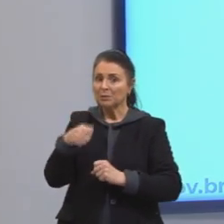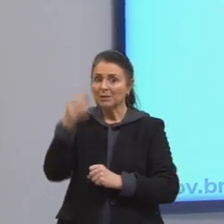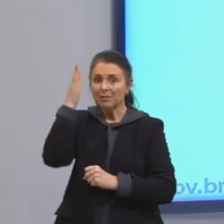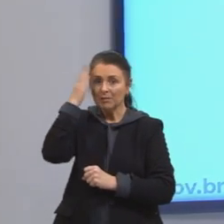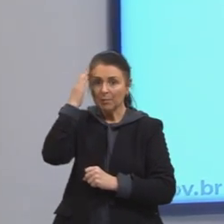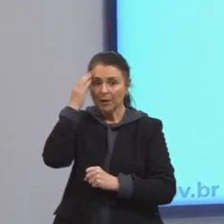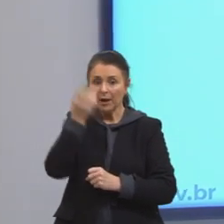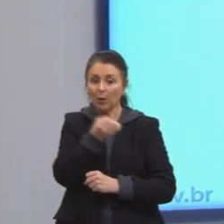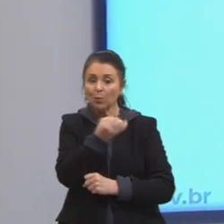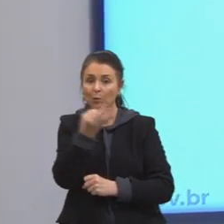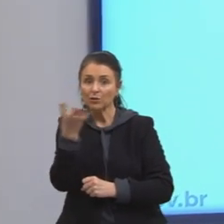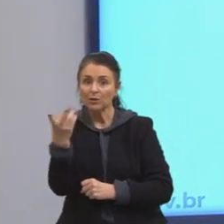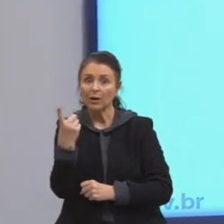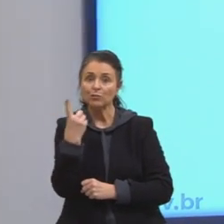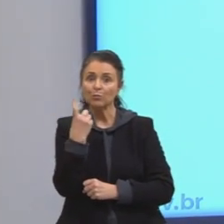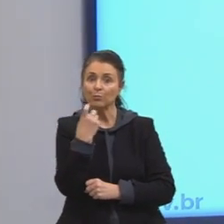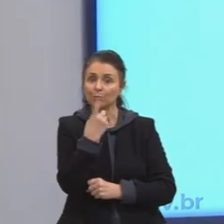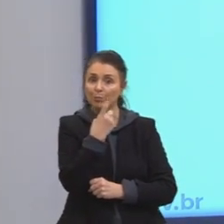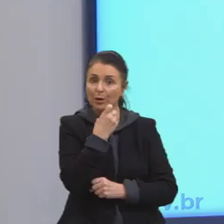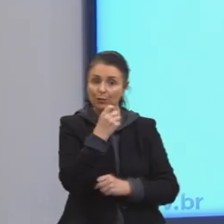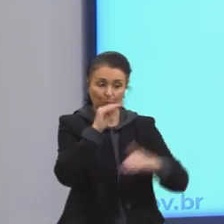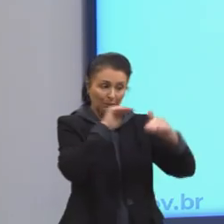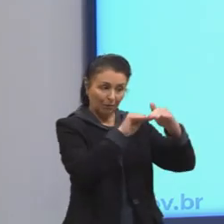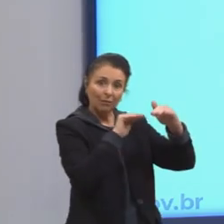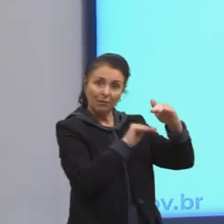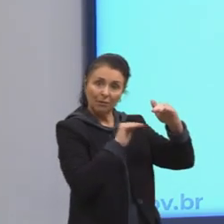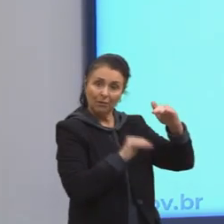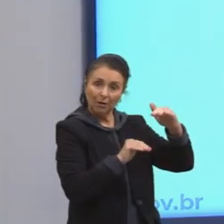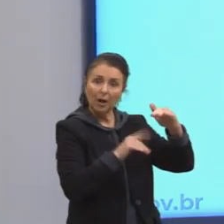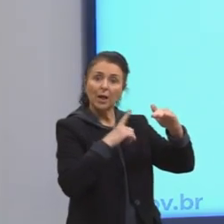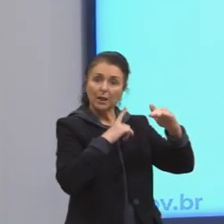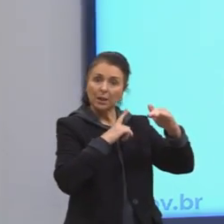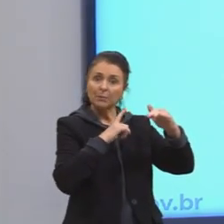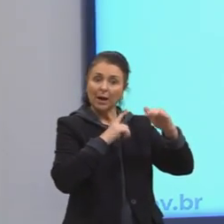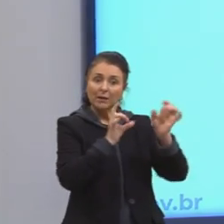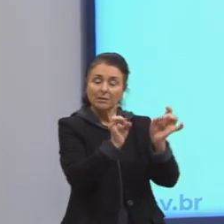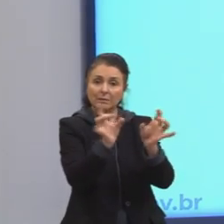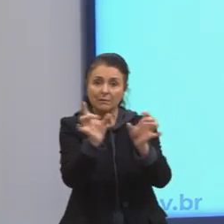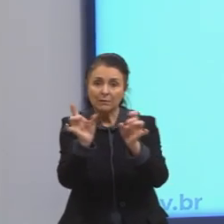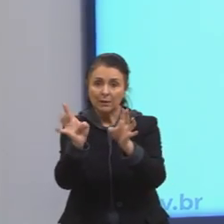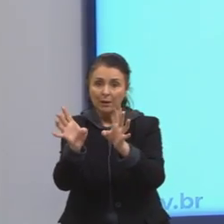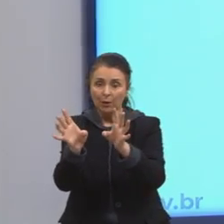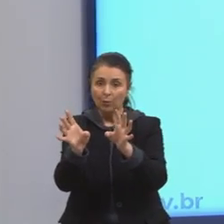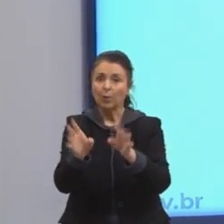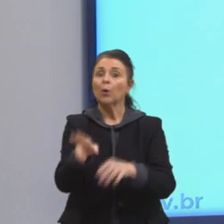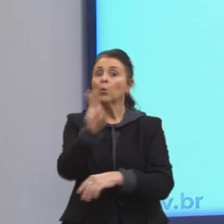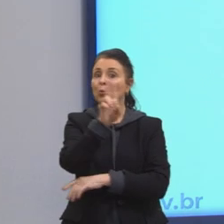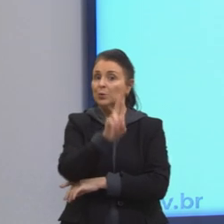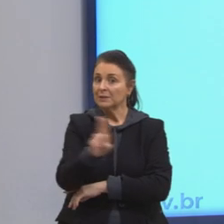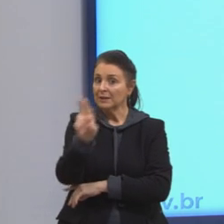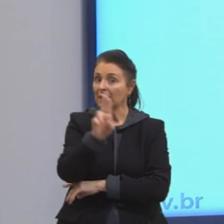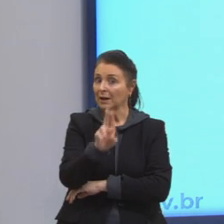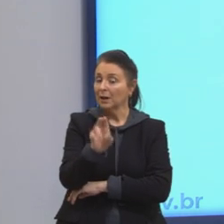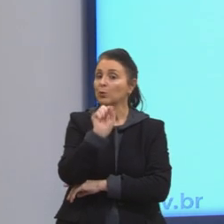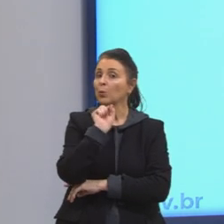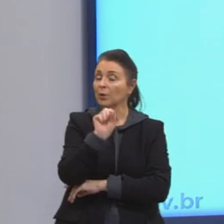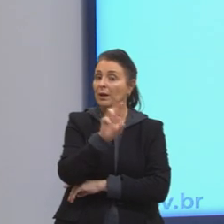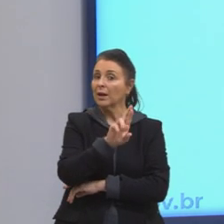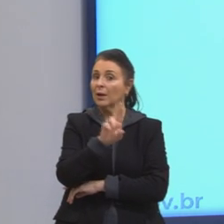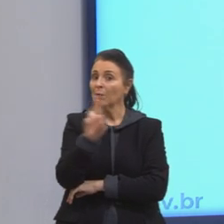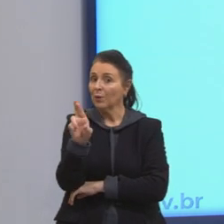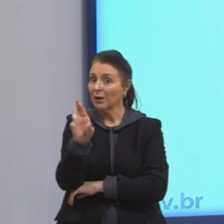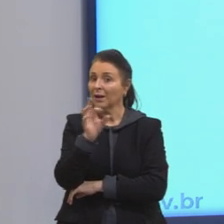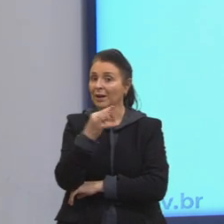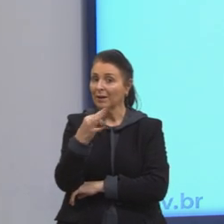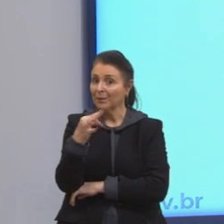estocada do perfume do tipo que gerou a maior arrecadação em espécie em real no mês de novembro. Nessas condições,